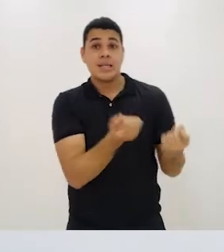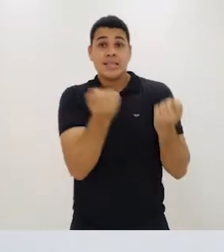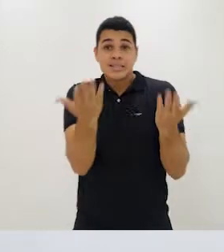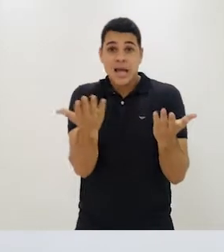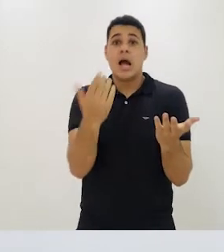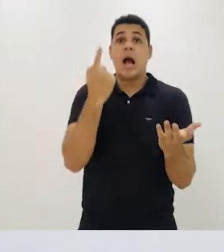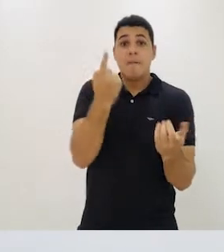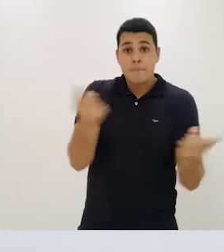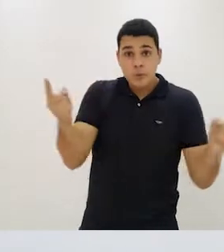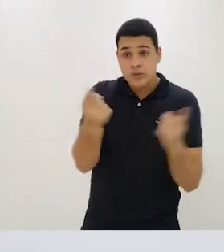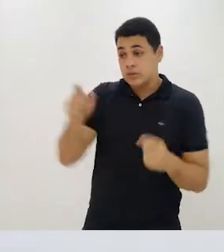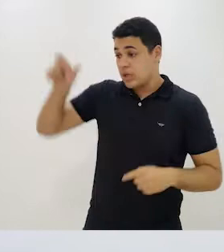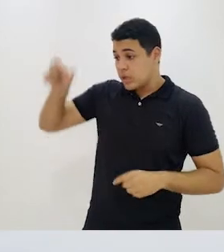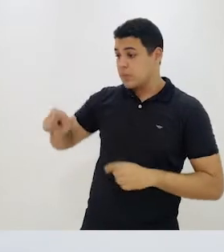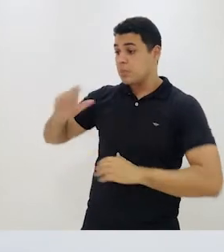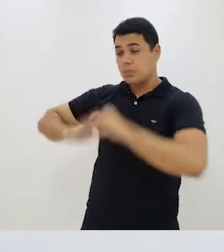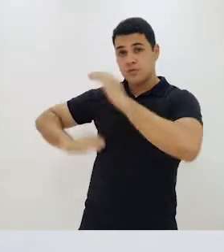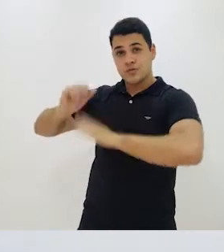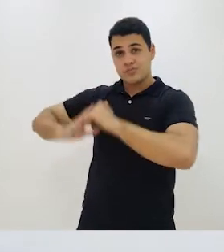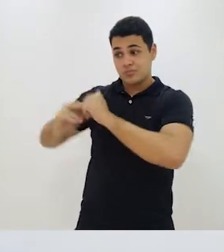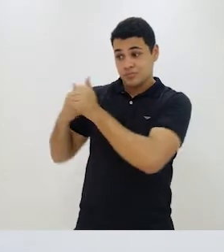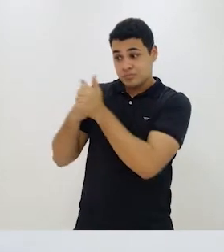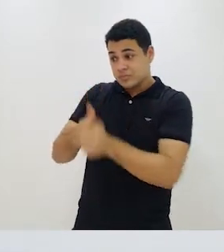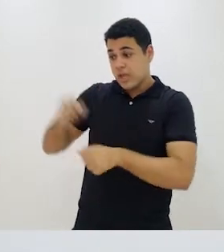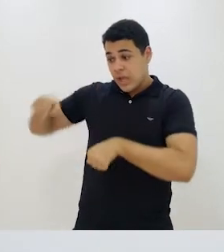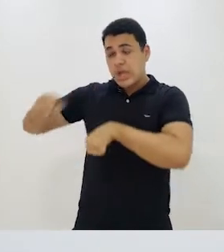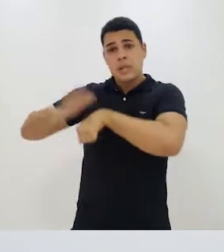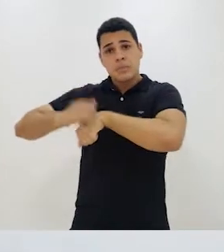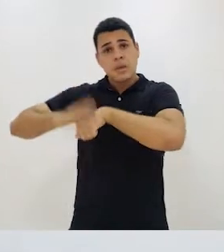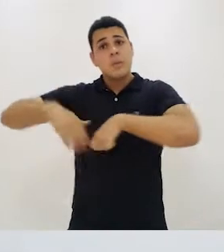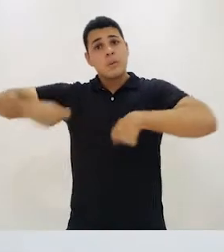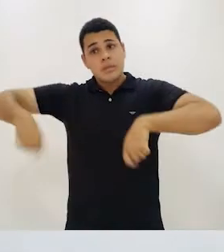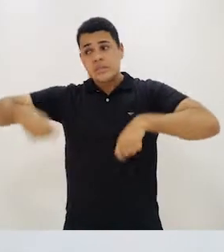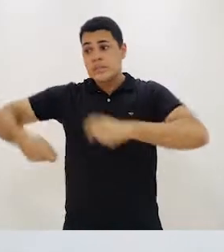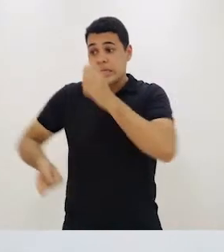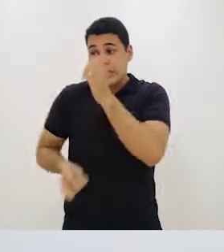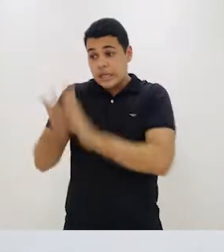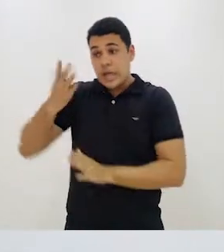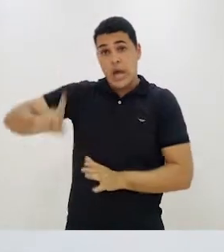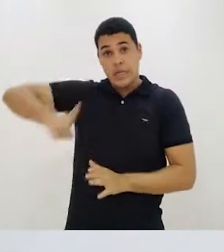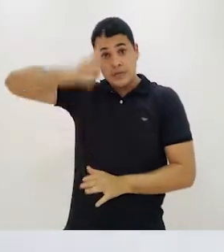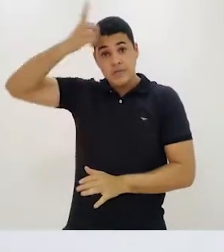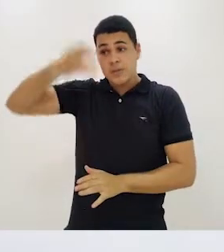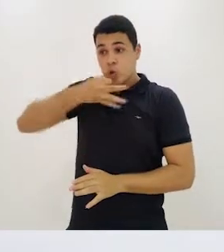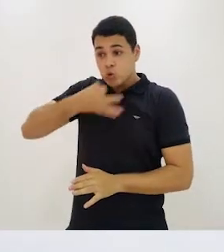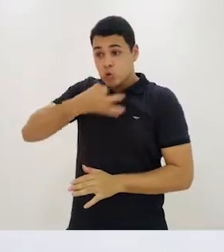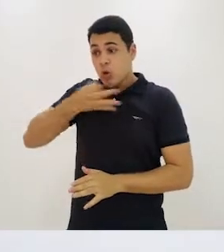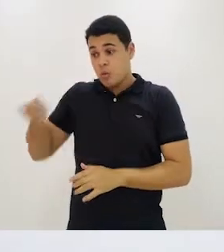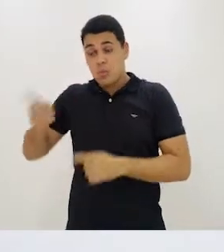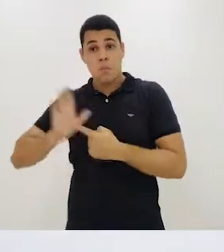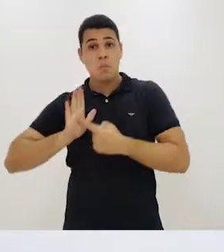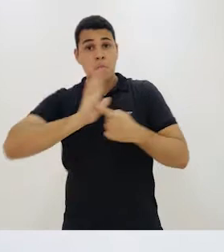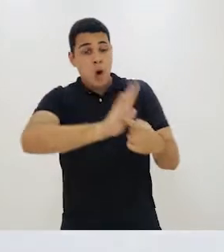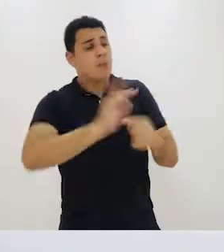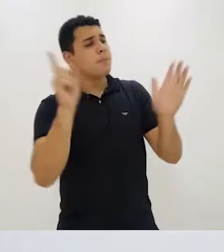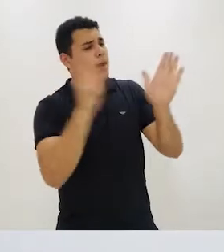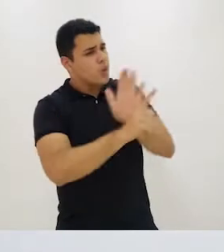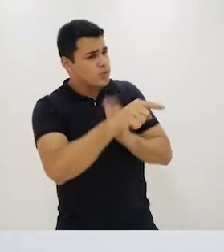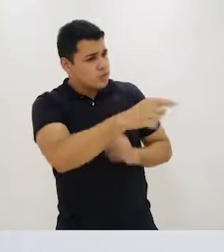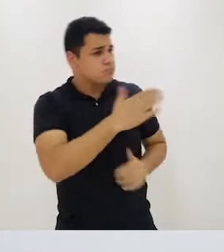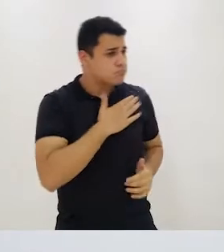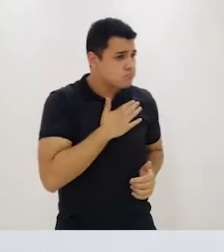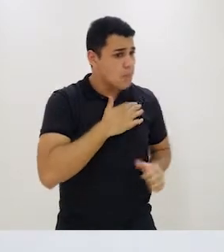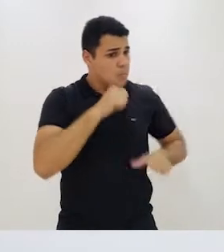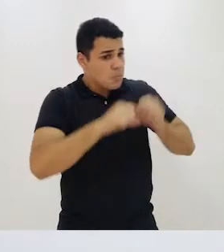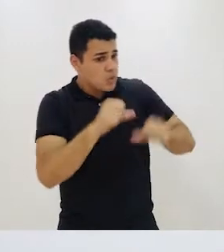acompanhador cria o acompanhamento e leva o regente para ver se está adequado ou